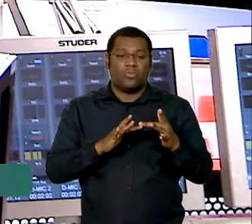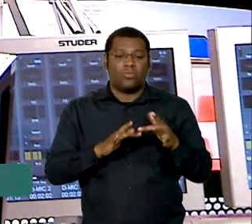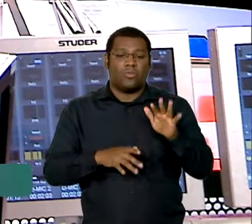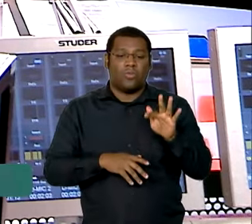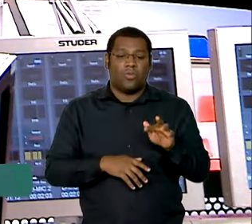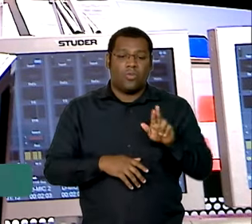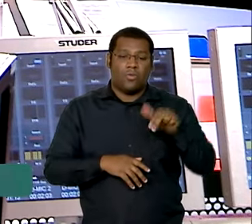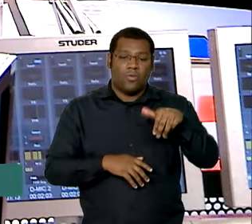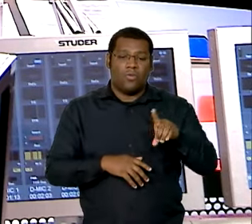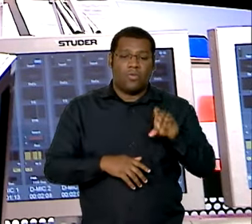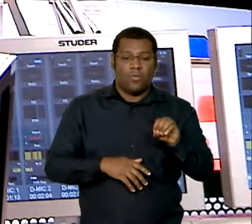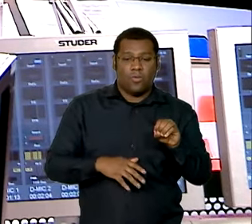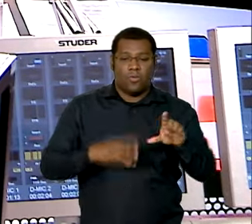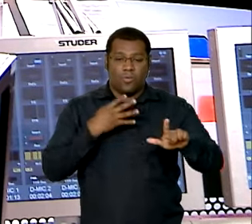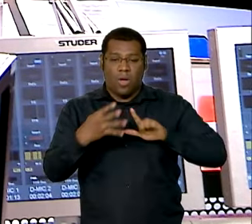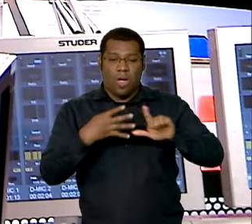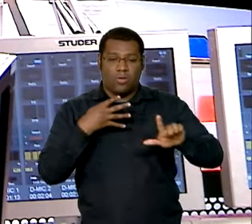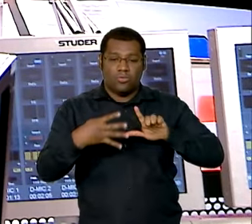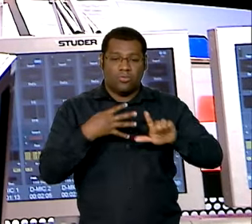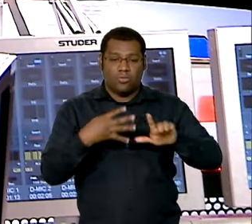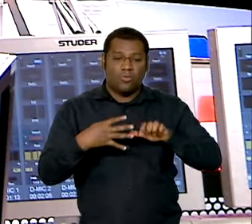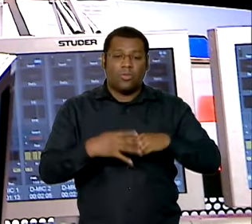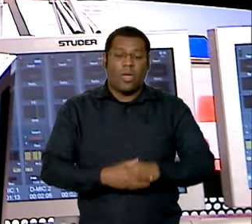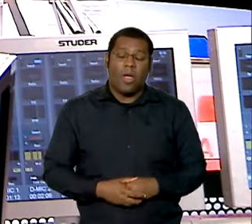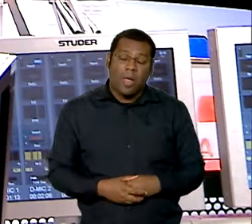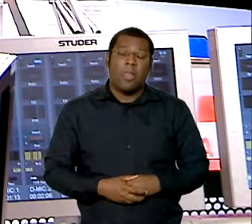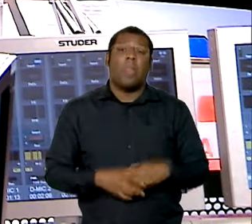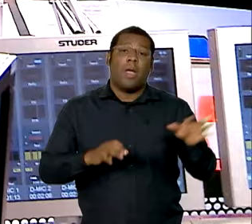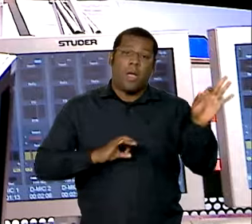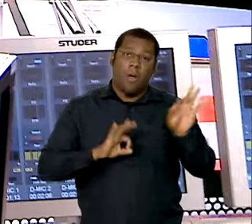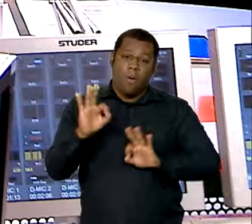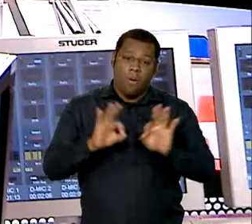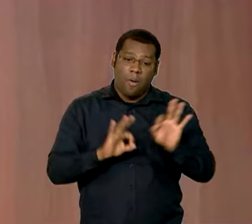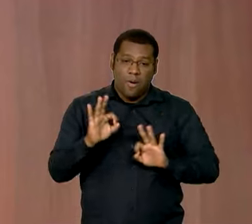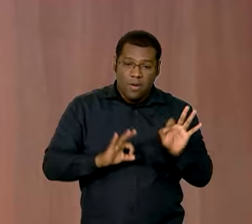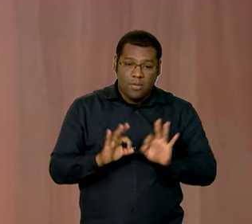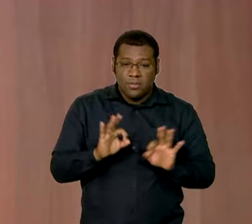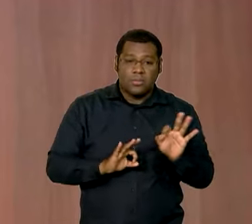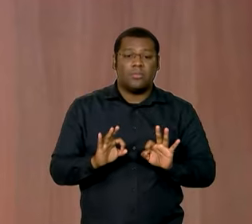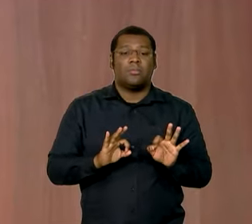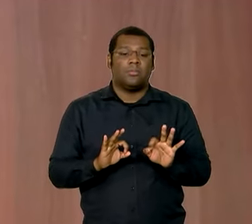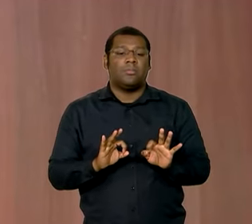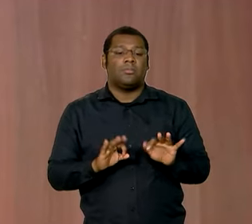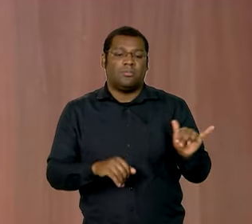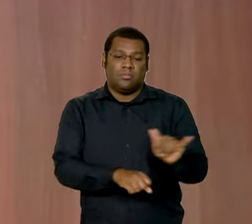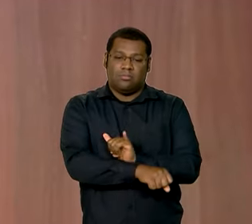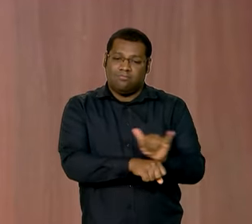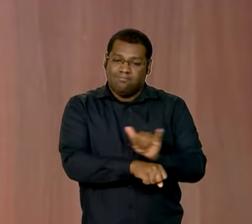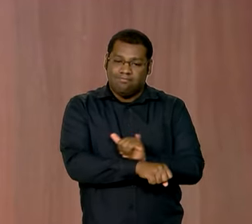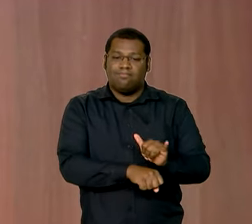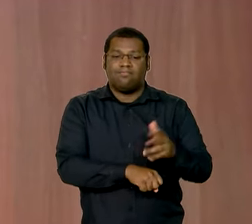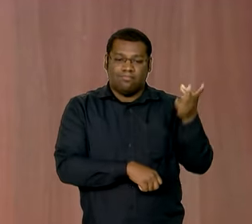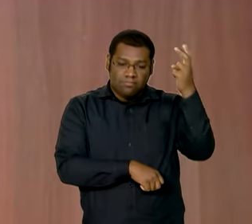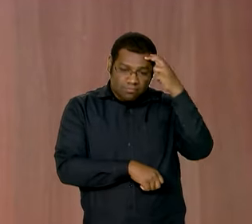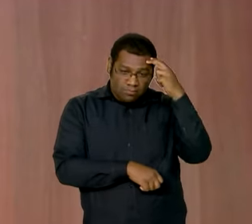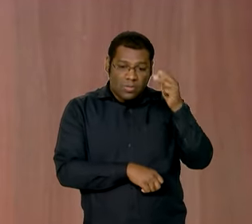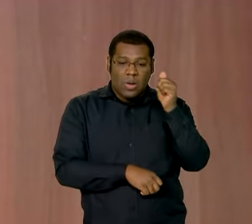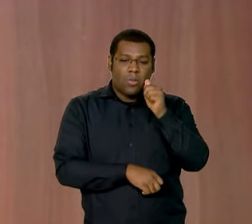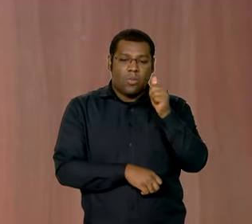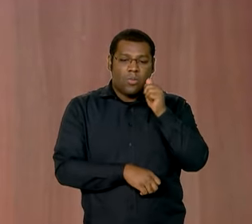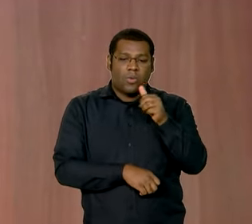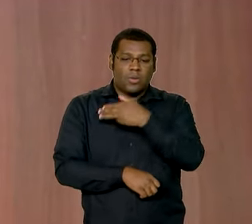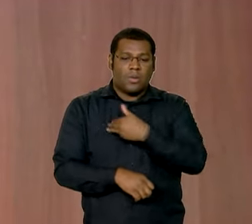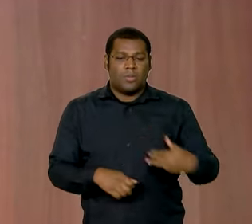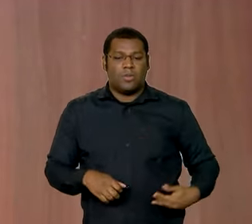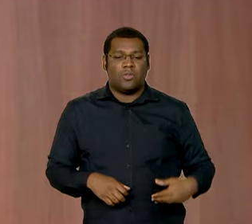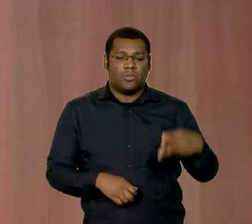do Audiovisual. Então, nós estamos reconstruindo a arquitetura. Outro assunto que Margarete Menezes comentou